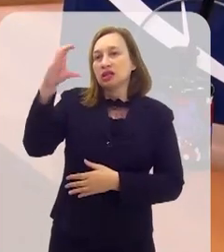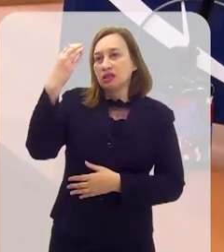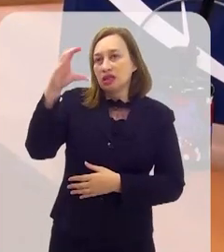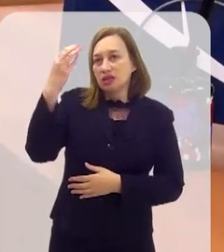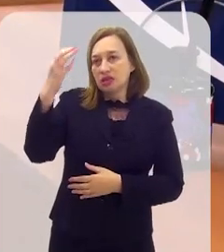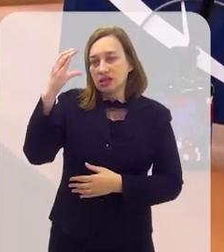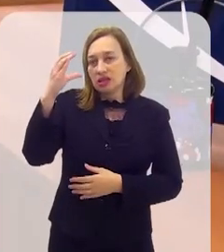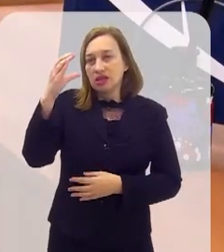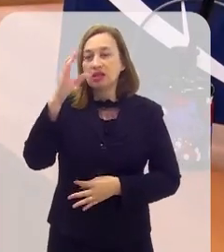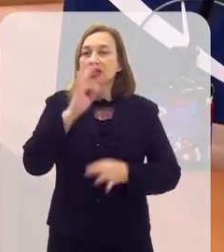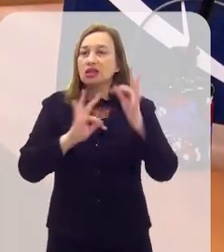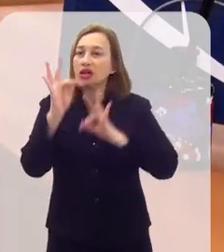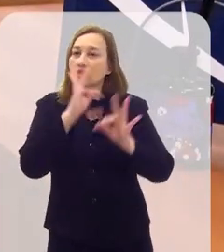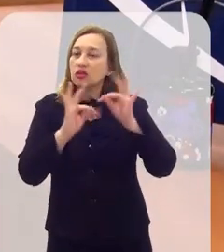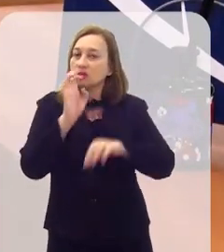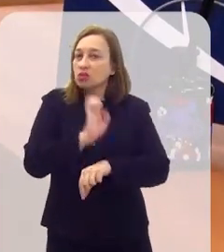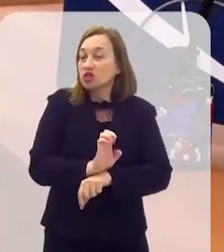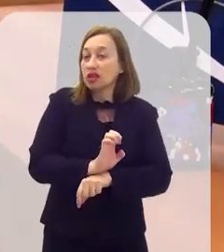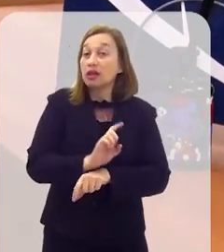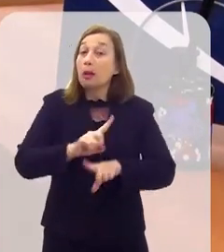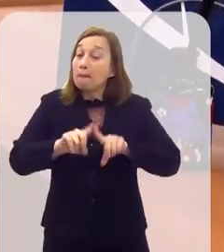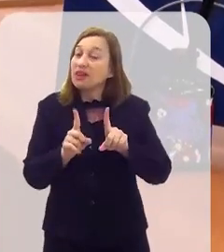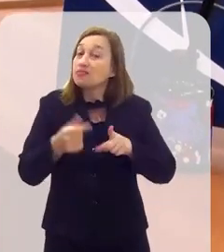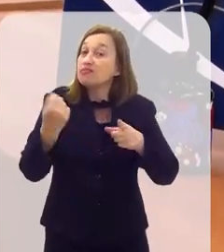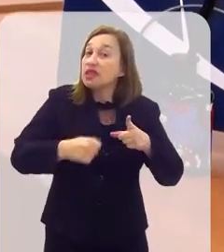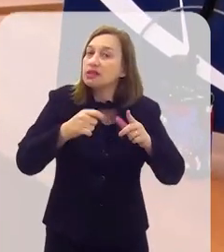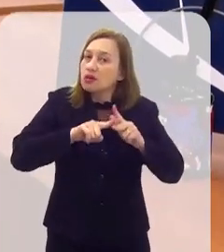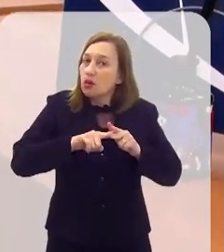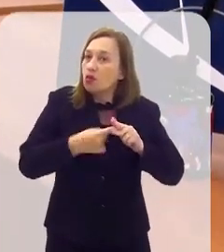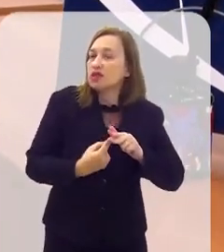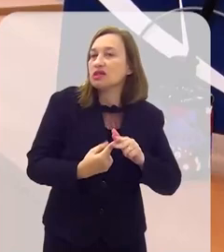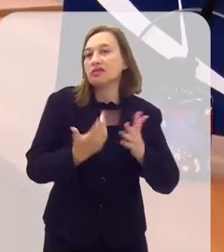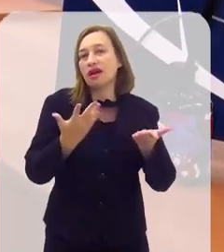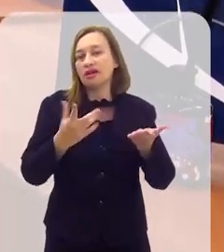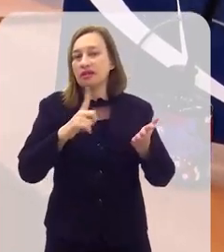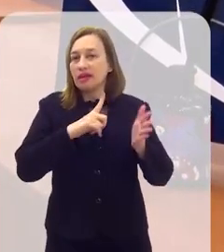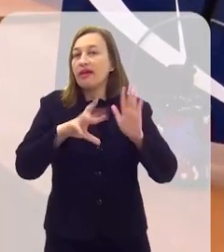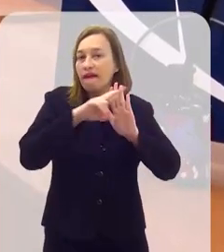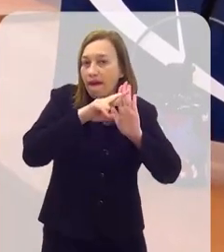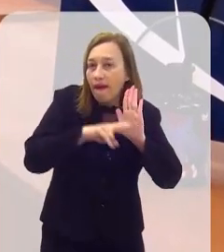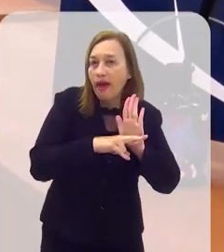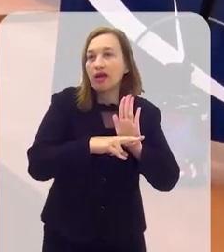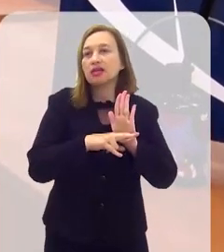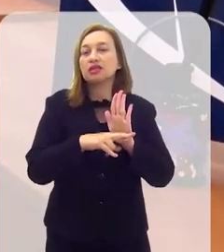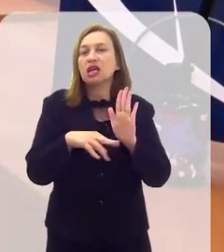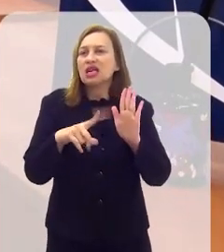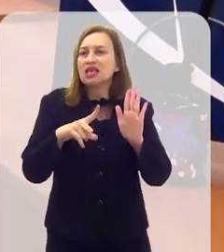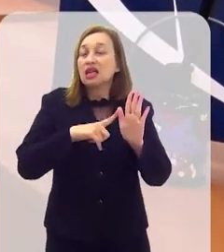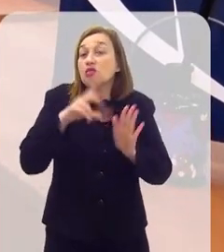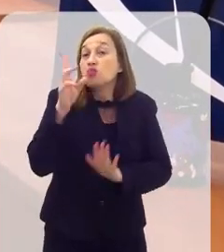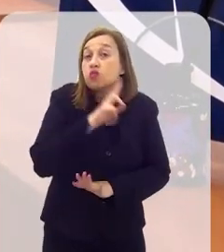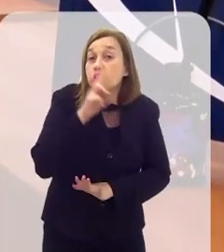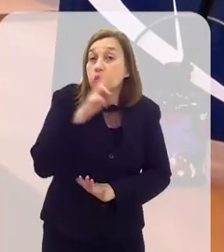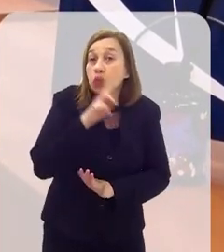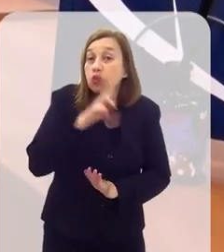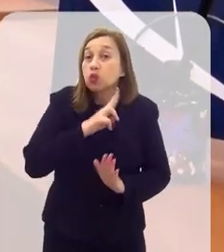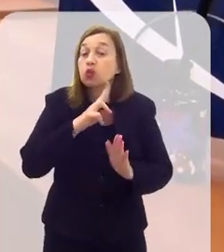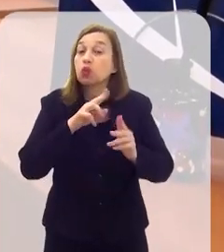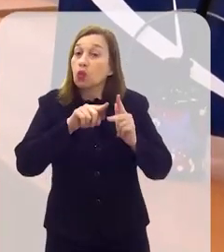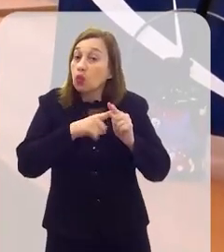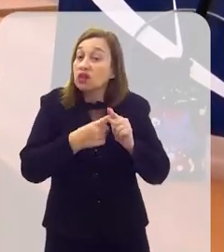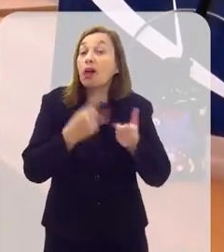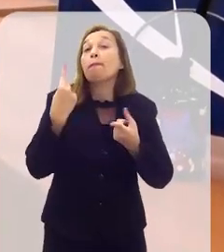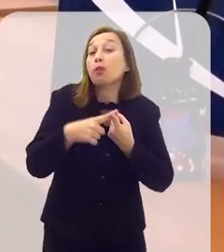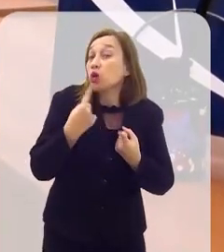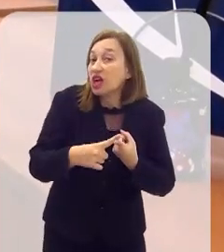e econômico do nosso Estado. Só que ela precisa ser regulamentada. E veja bem, ela tem... Existe uma certa urgência